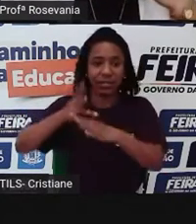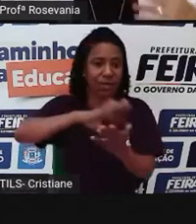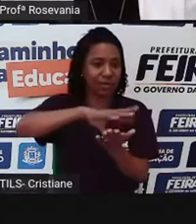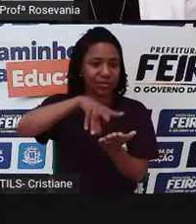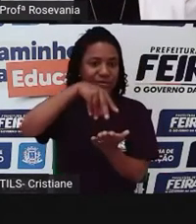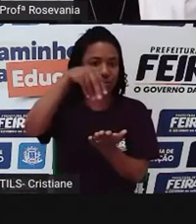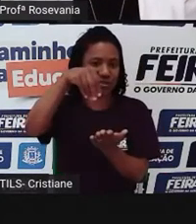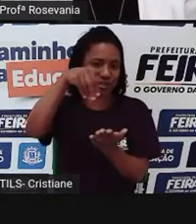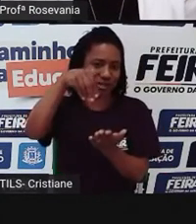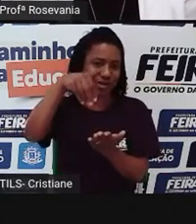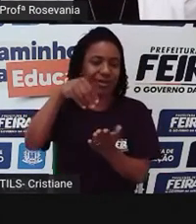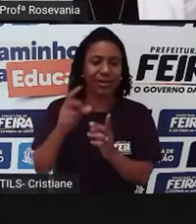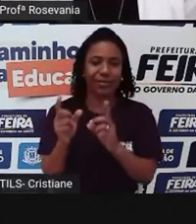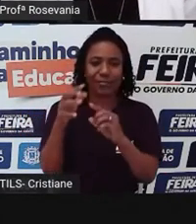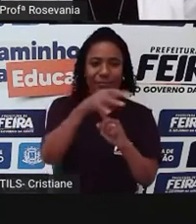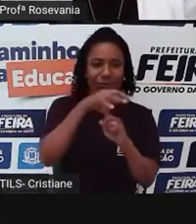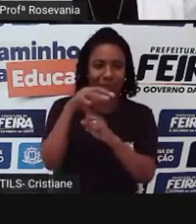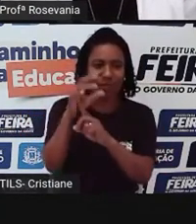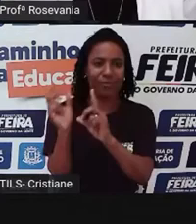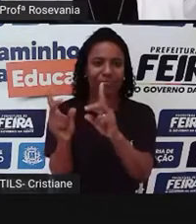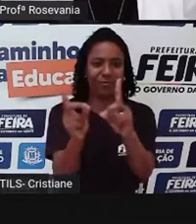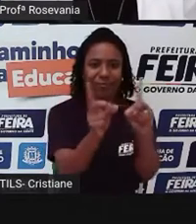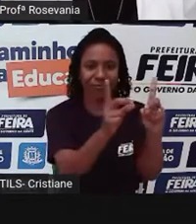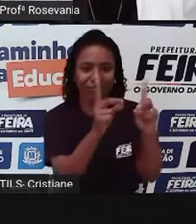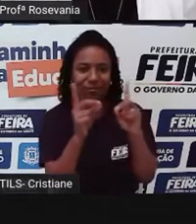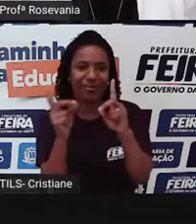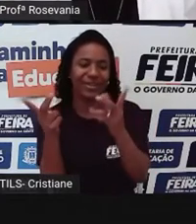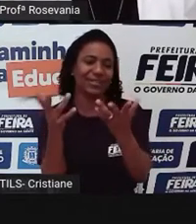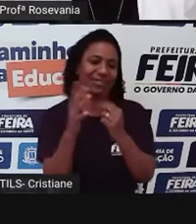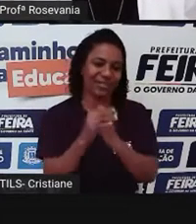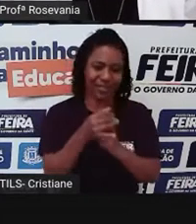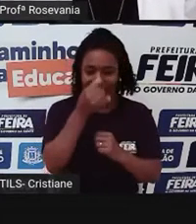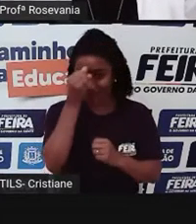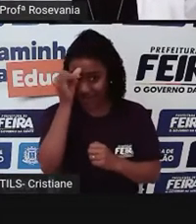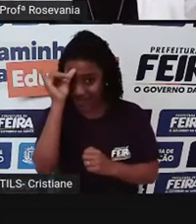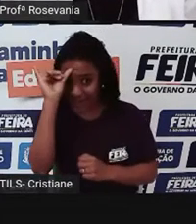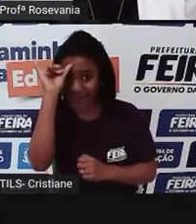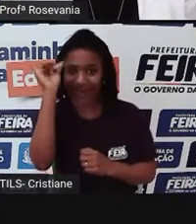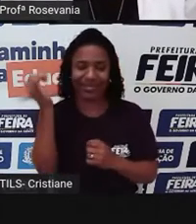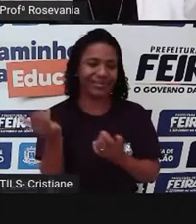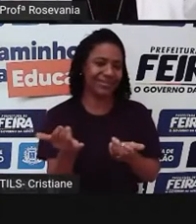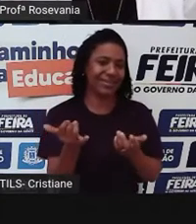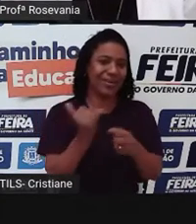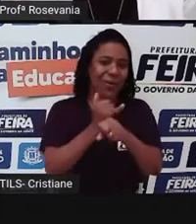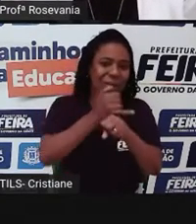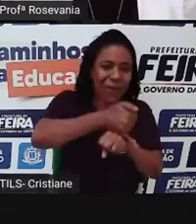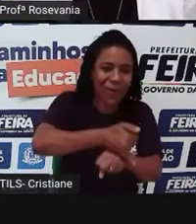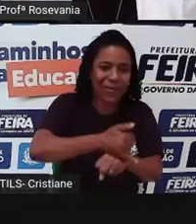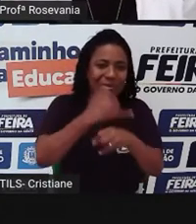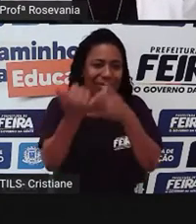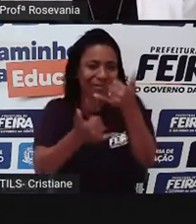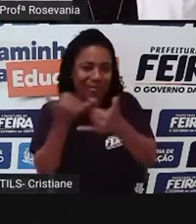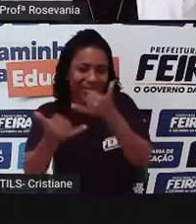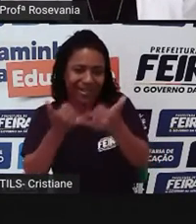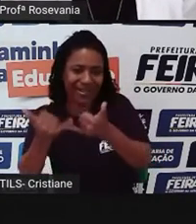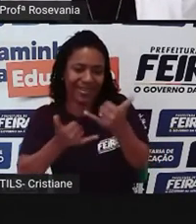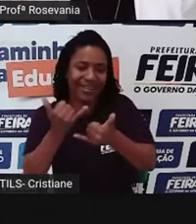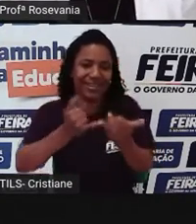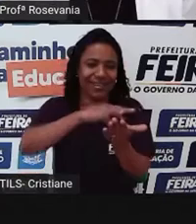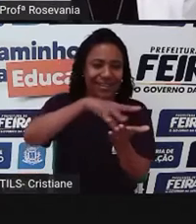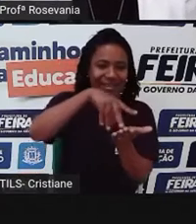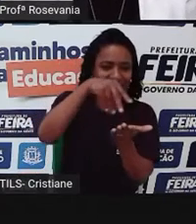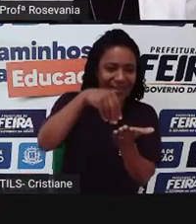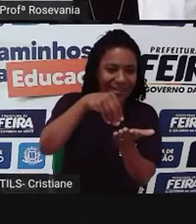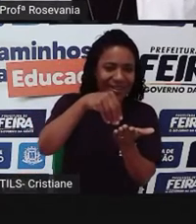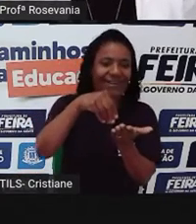vivas no comércio de gado, de produtos de couro, dos brinquedos reciclados, das figuras de barros,